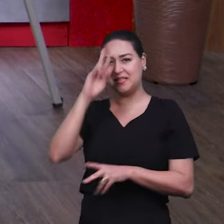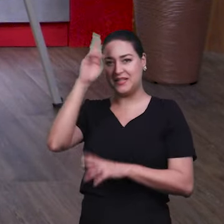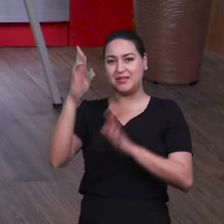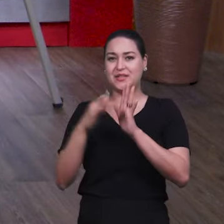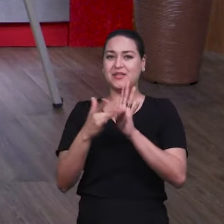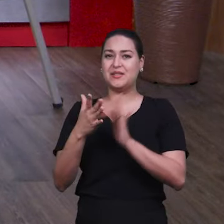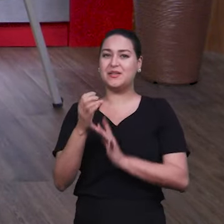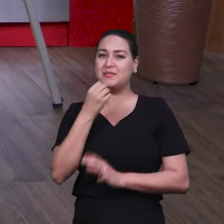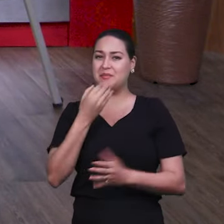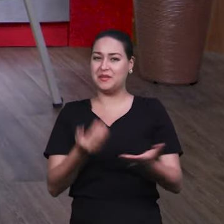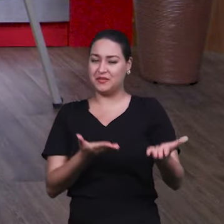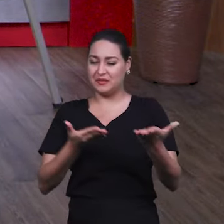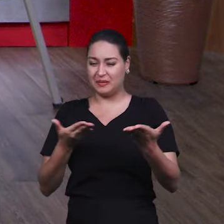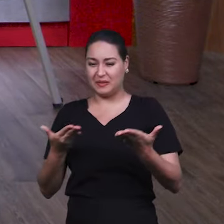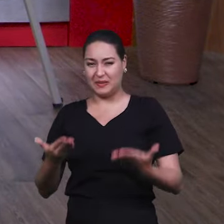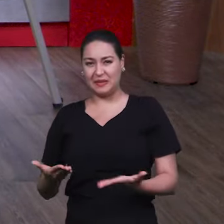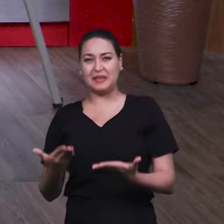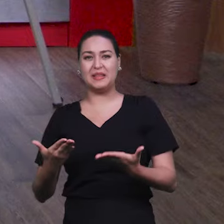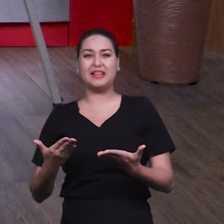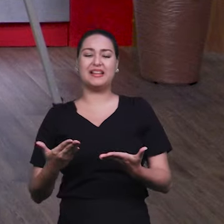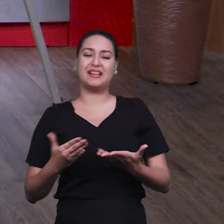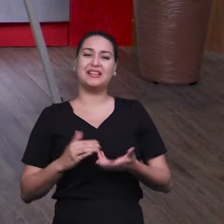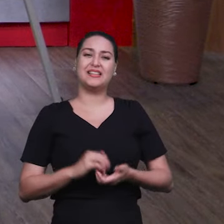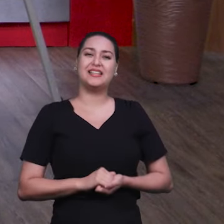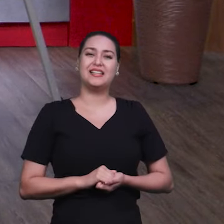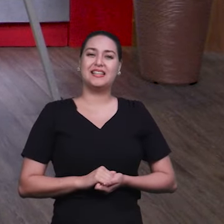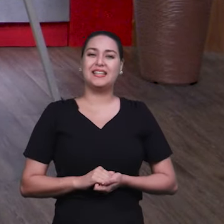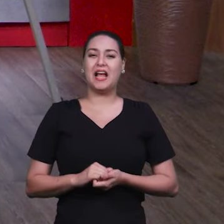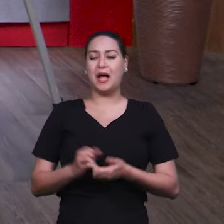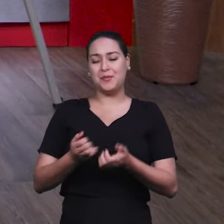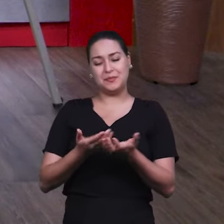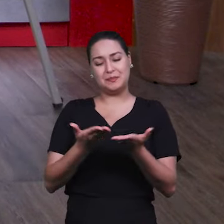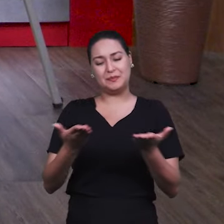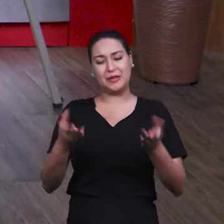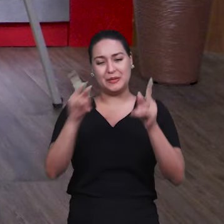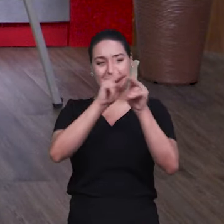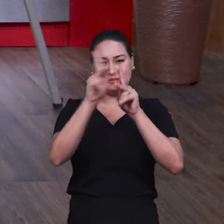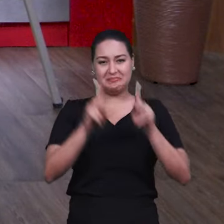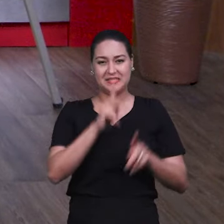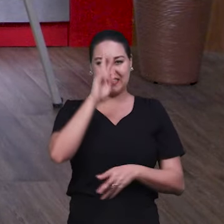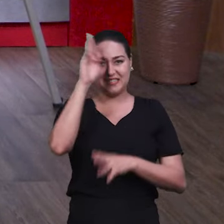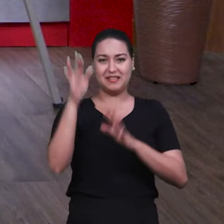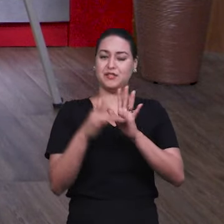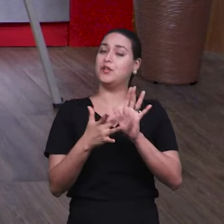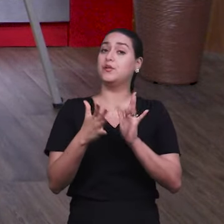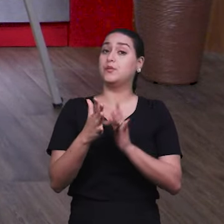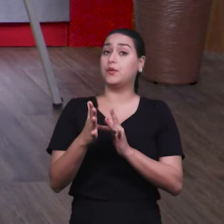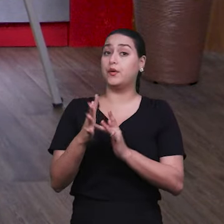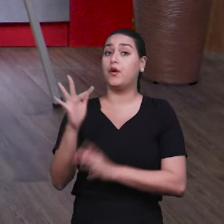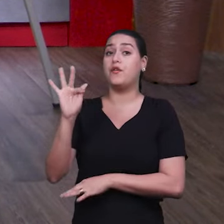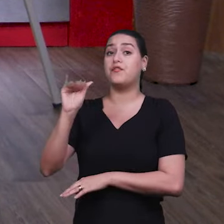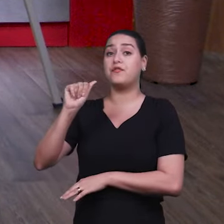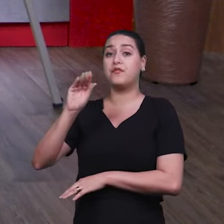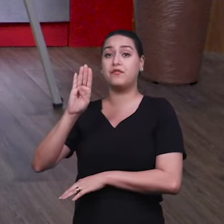Jane, também aqueles que nos assistem. Muito bom. O Fábio também, né,